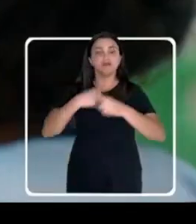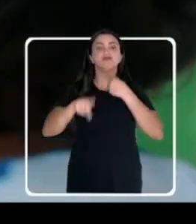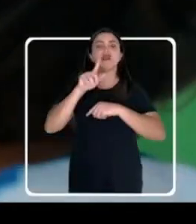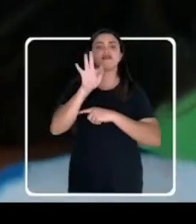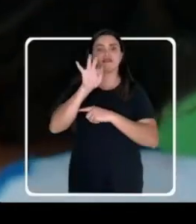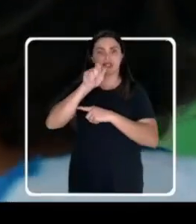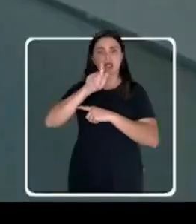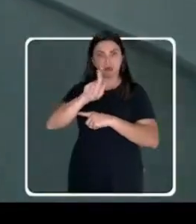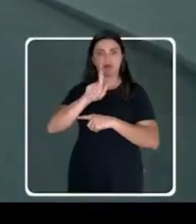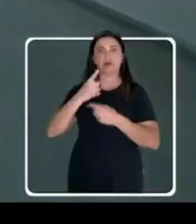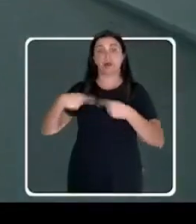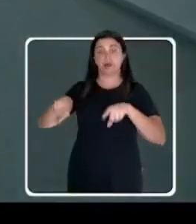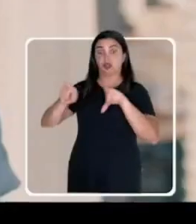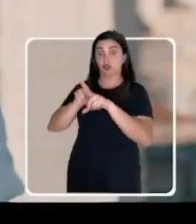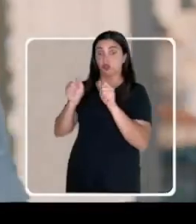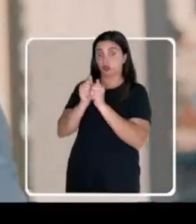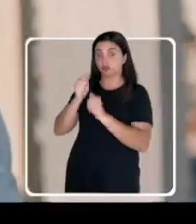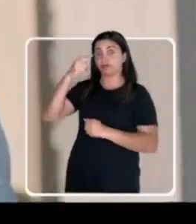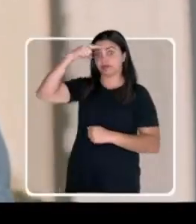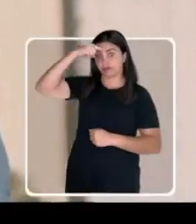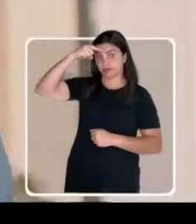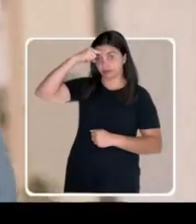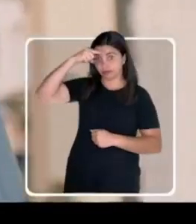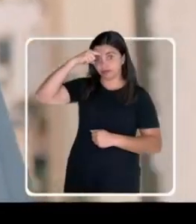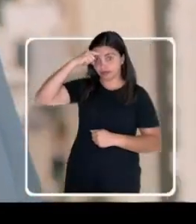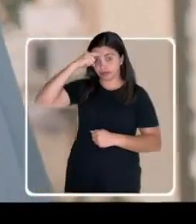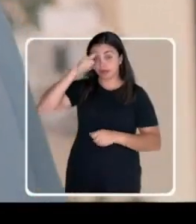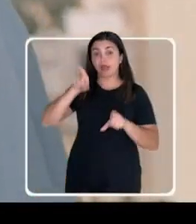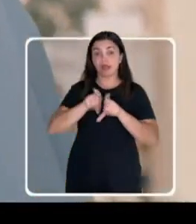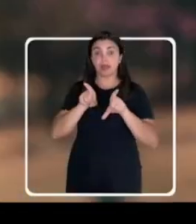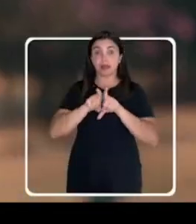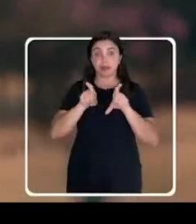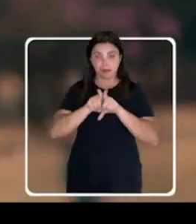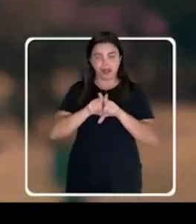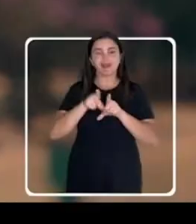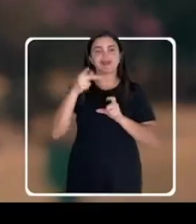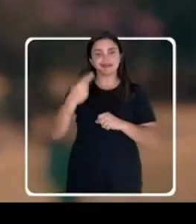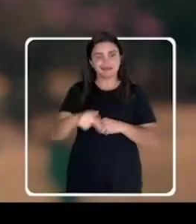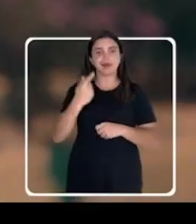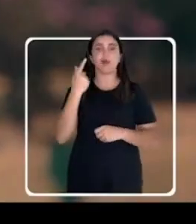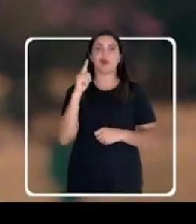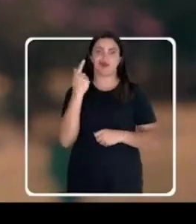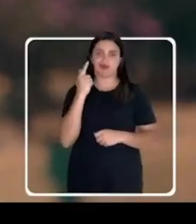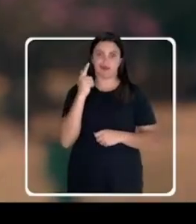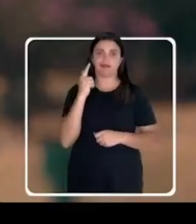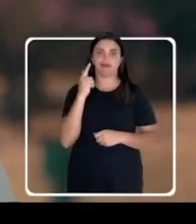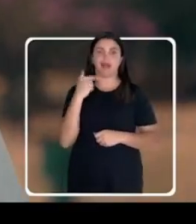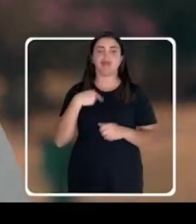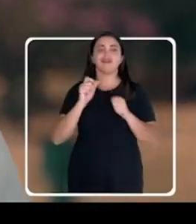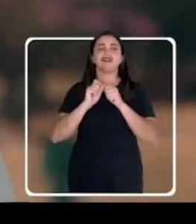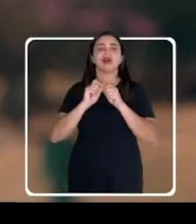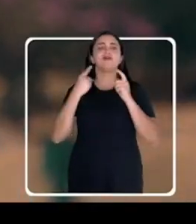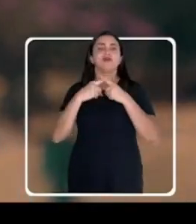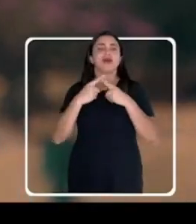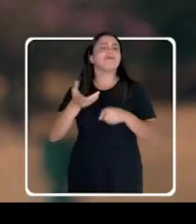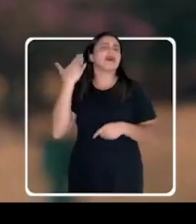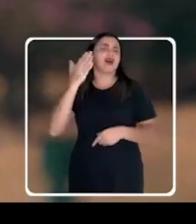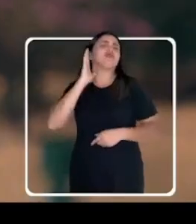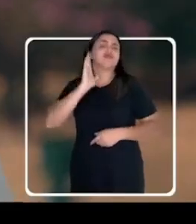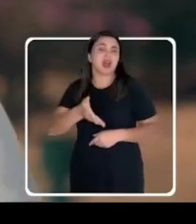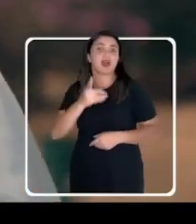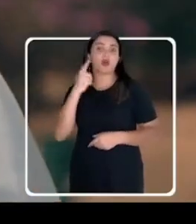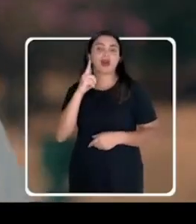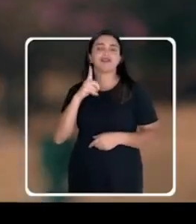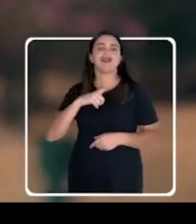educação transformadora na FIEG. E com a parceria do governador Ronaldo Caiado, vamos fazer também na educação em Goiânia. Eu vou fazer